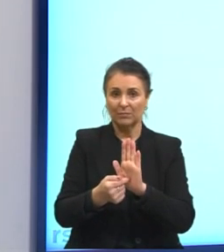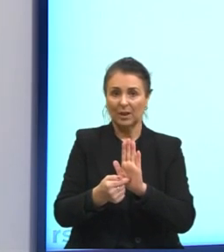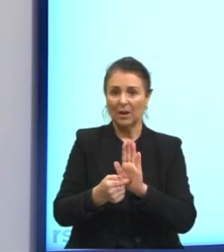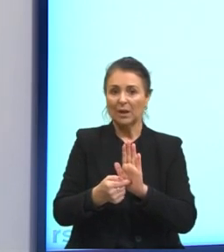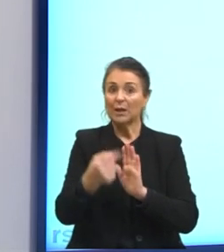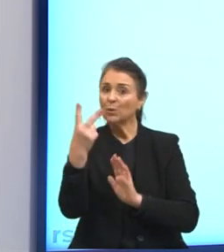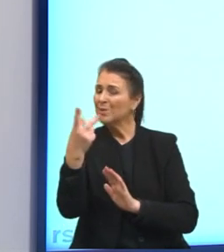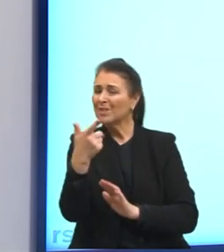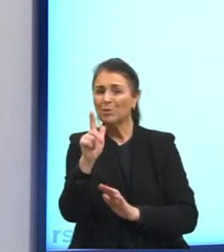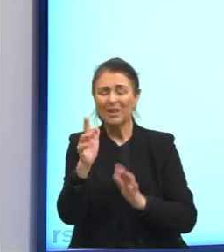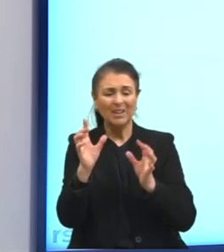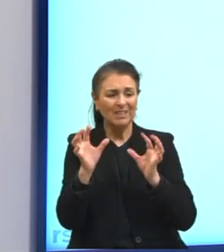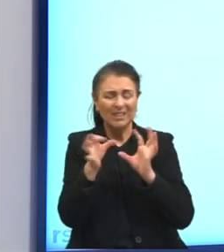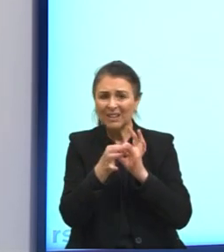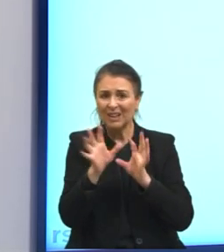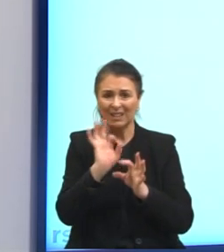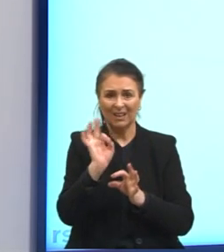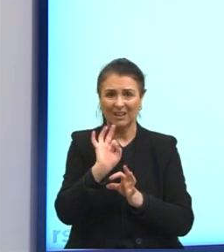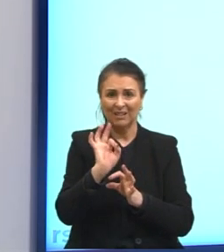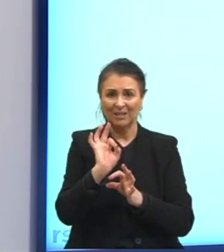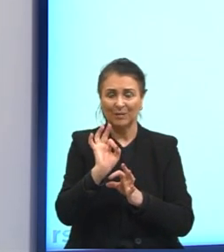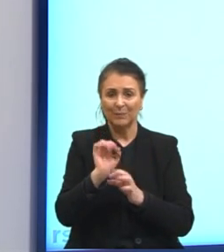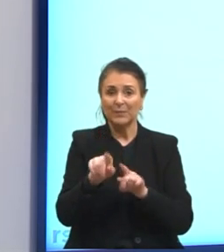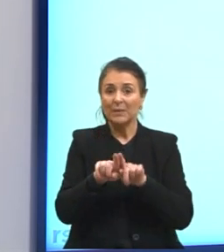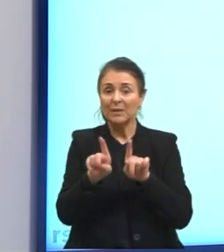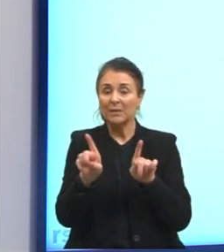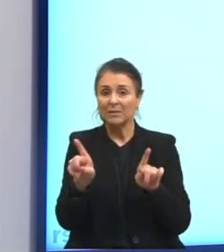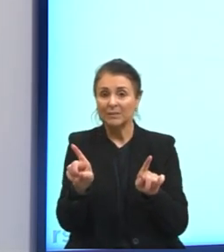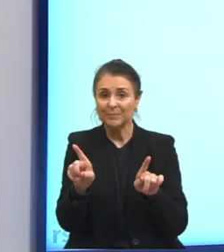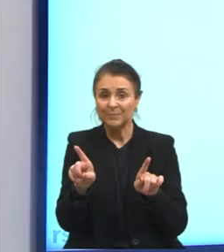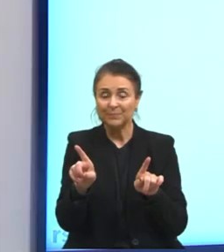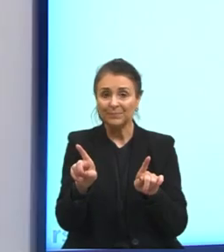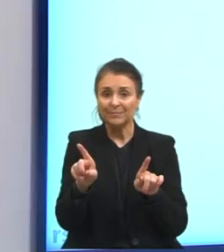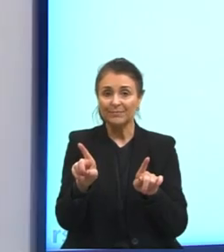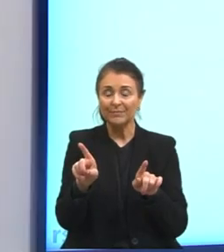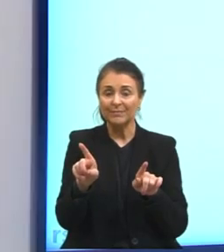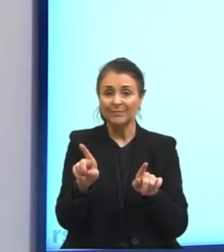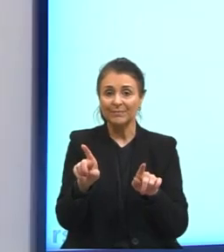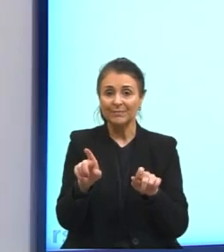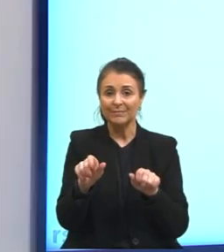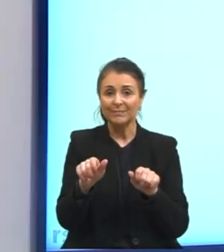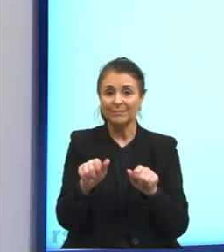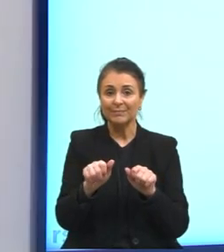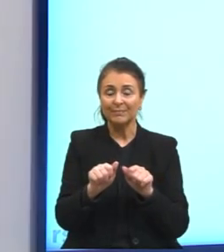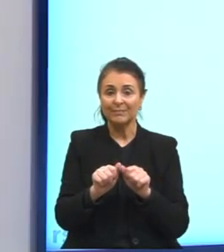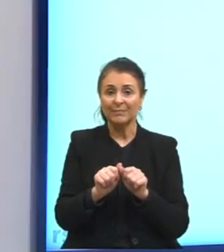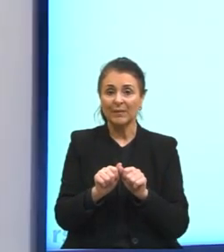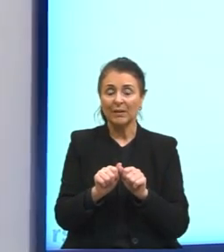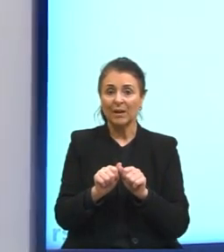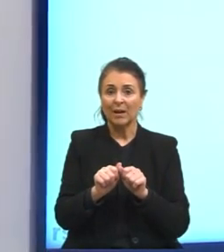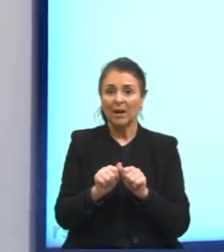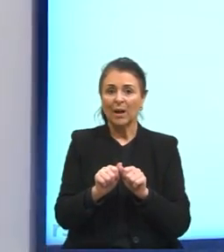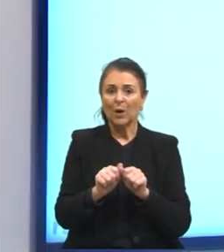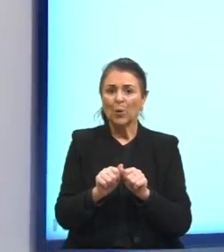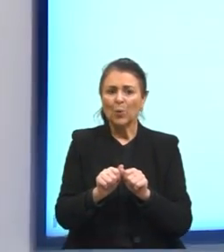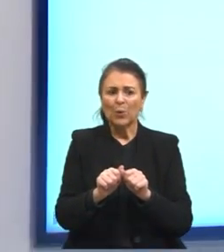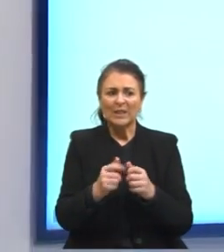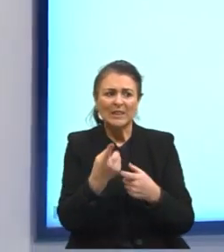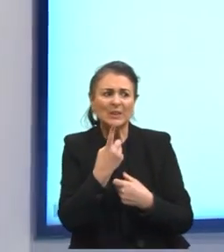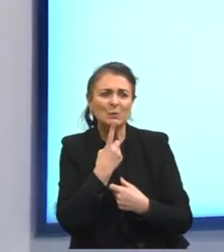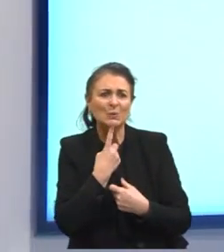ligada à expressão ni levar ni le viene. Mas, a devoção do